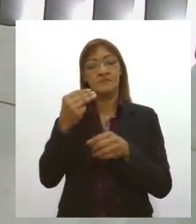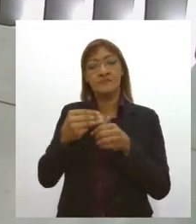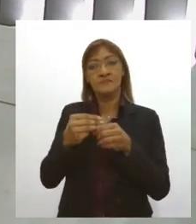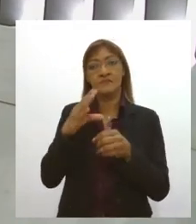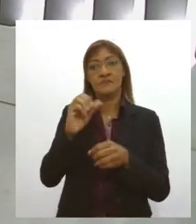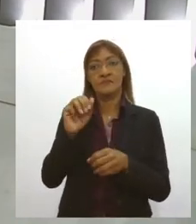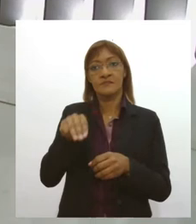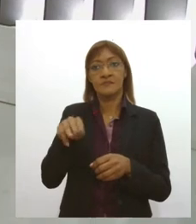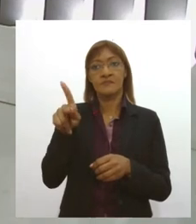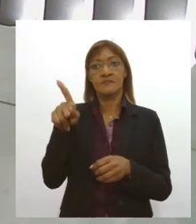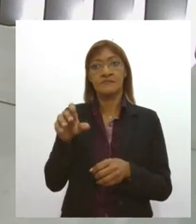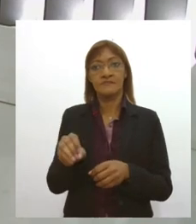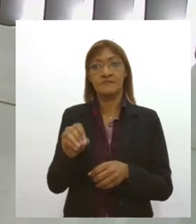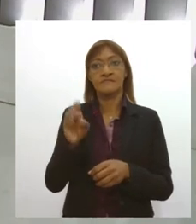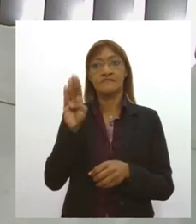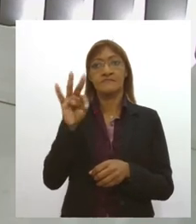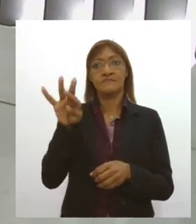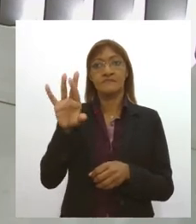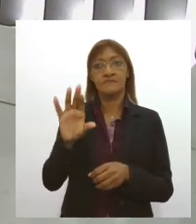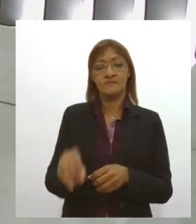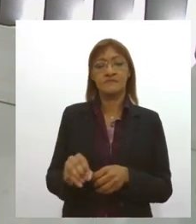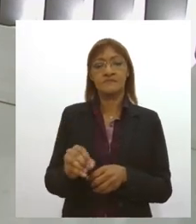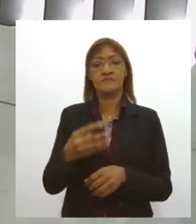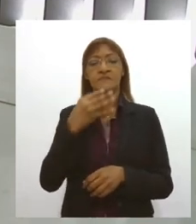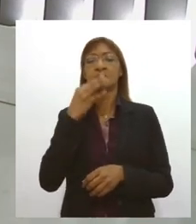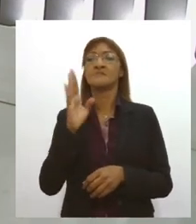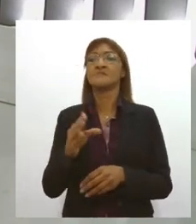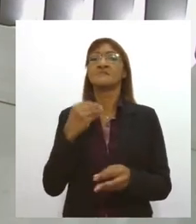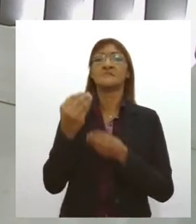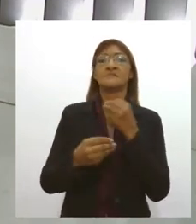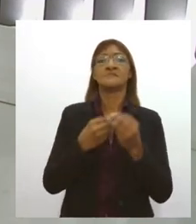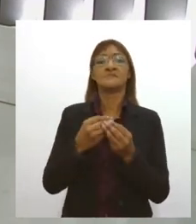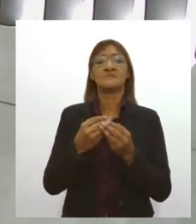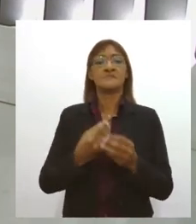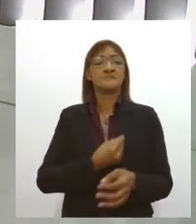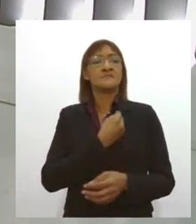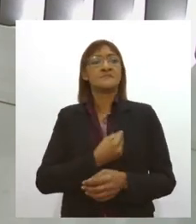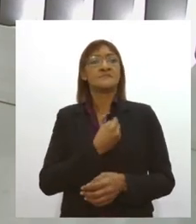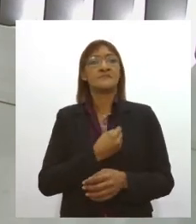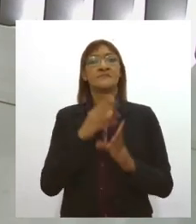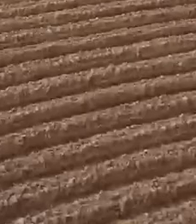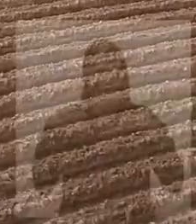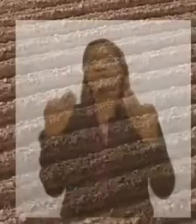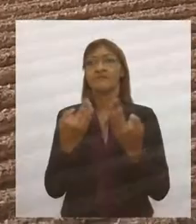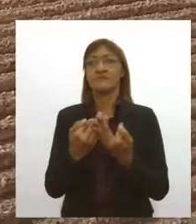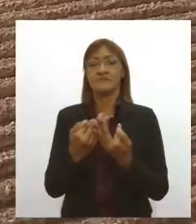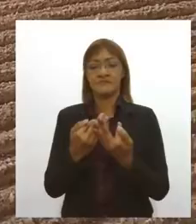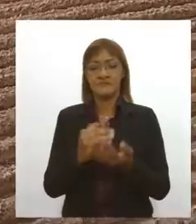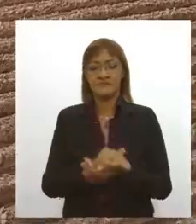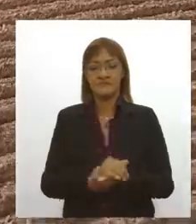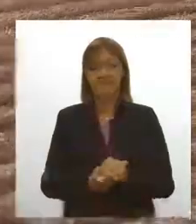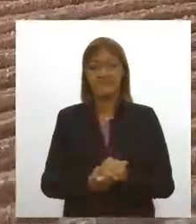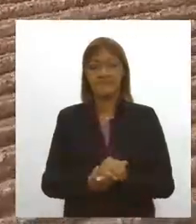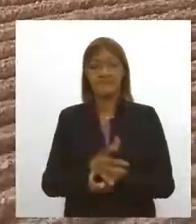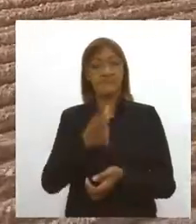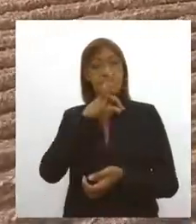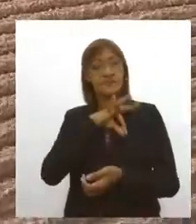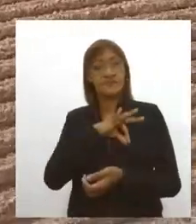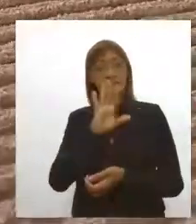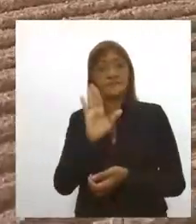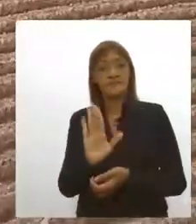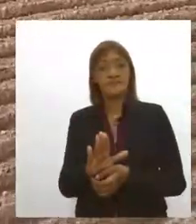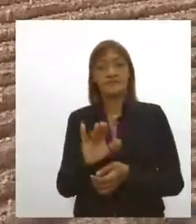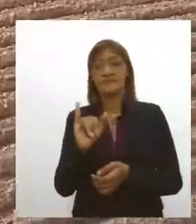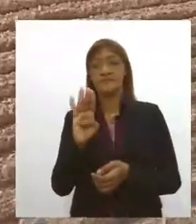conhecer o trabalho realizado nessas casas que garante o sustento e sobrevivência de muitas famílias Segundo dados do